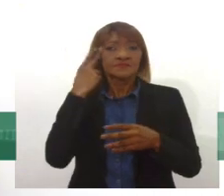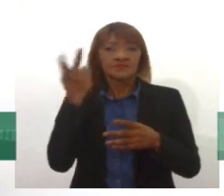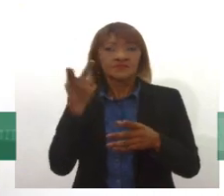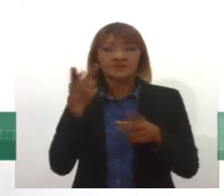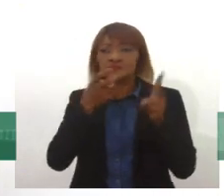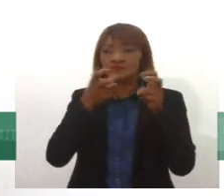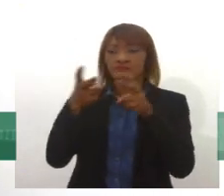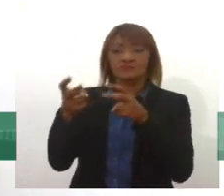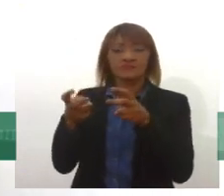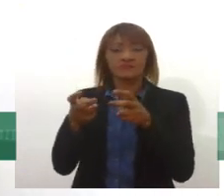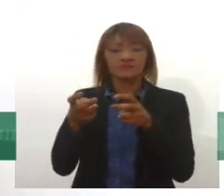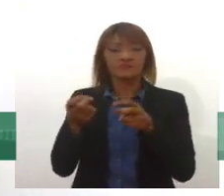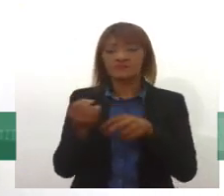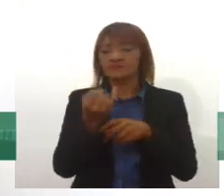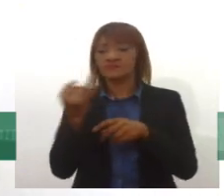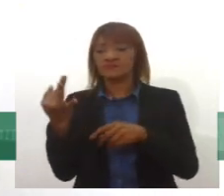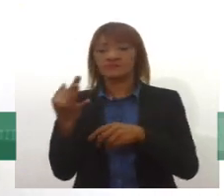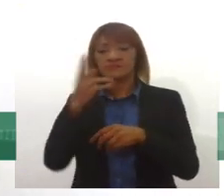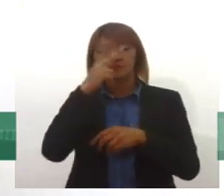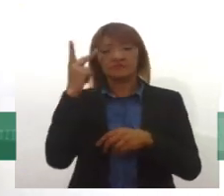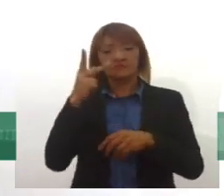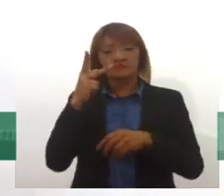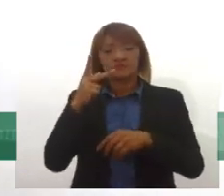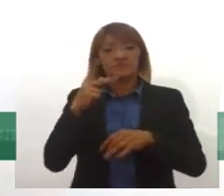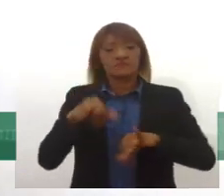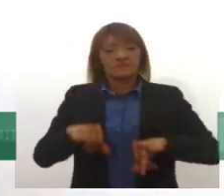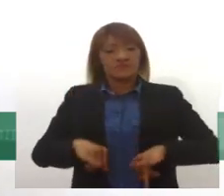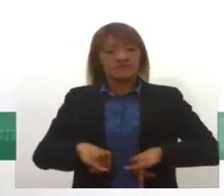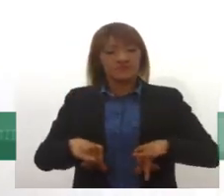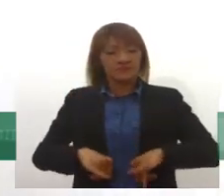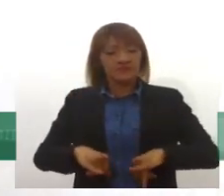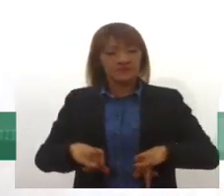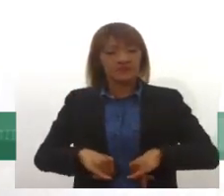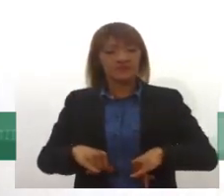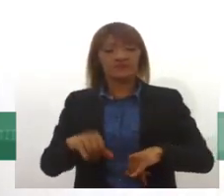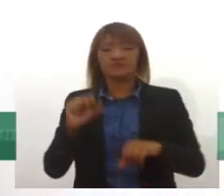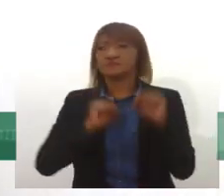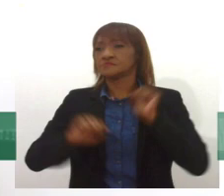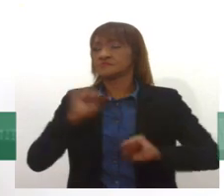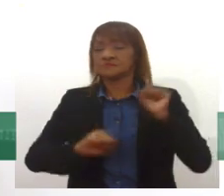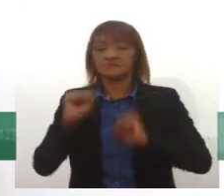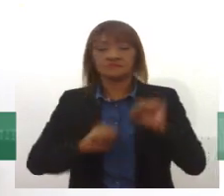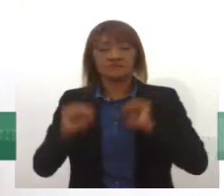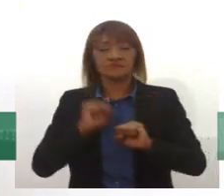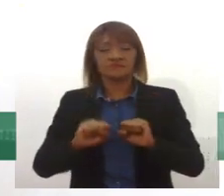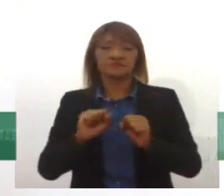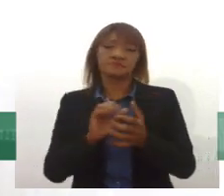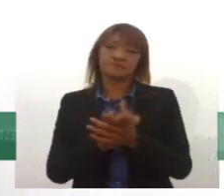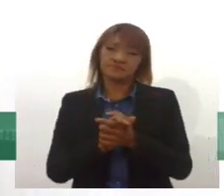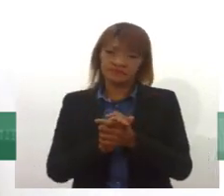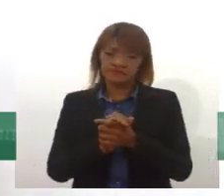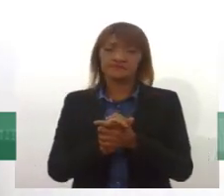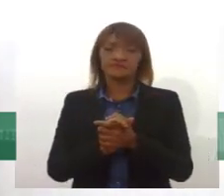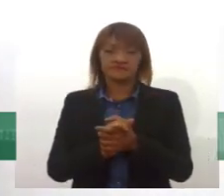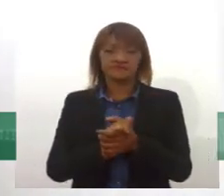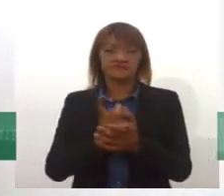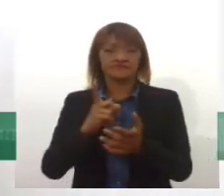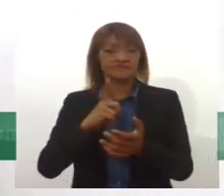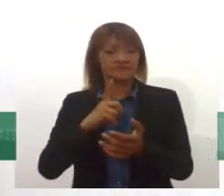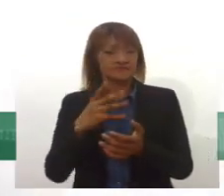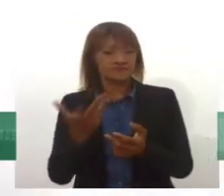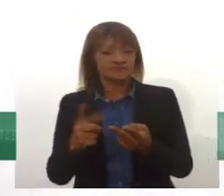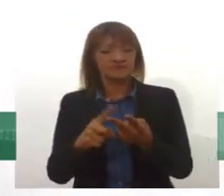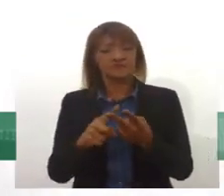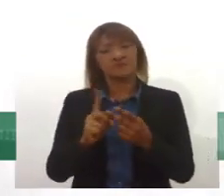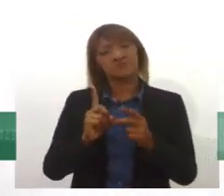e o número de casos de pessoas com sofrimentos psicológicos, ansiedade é um deles, né, ansiedades, episódios